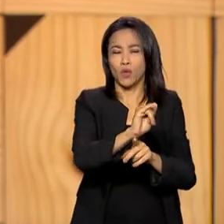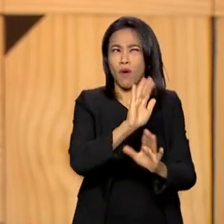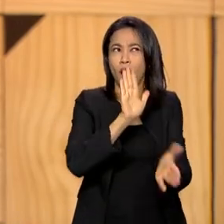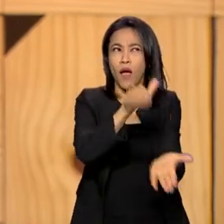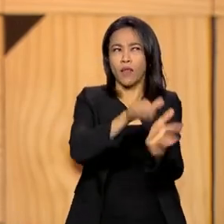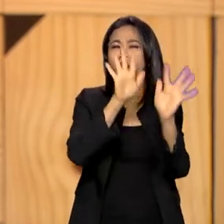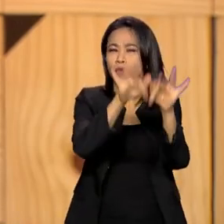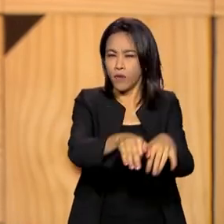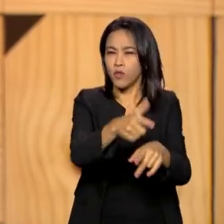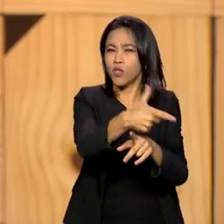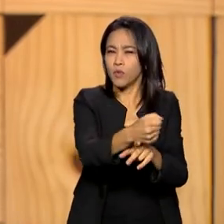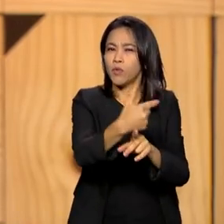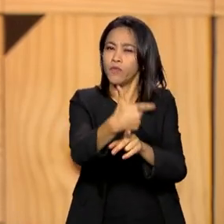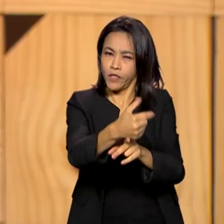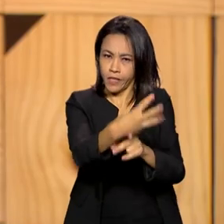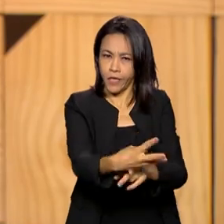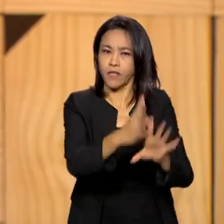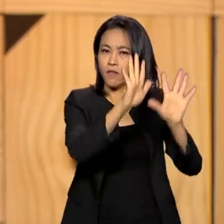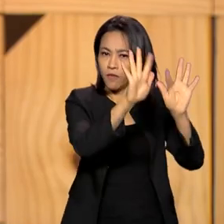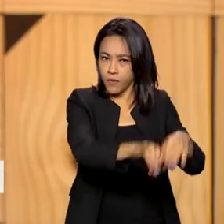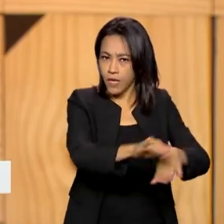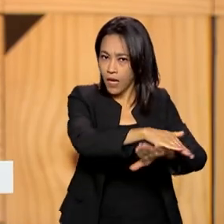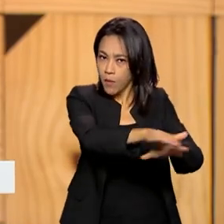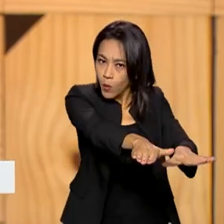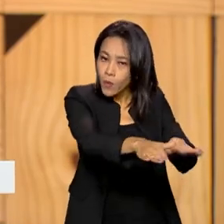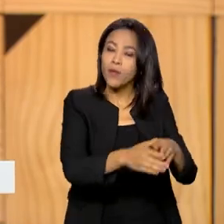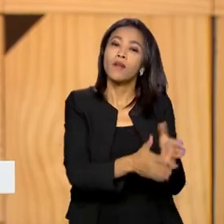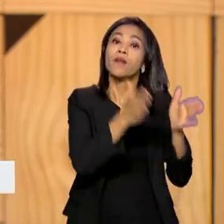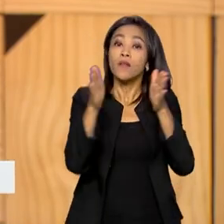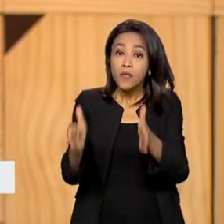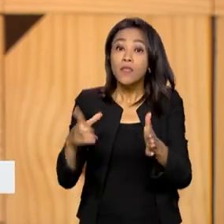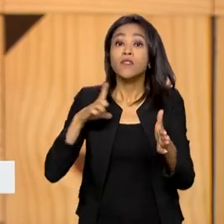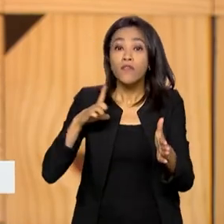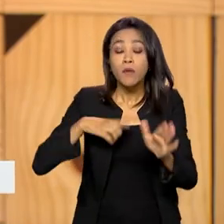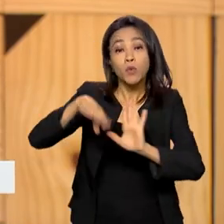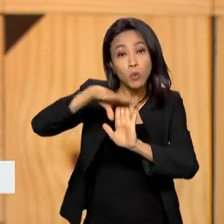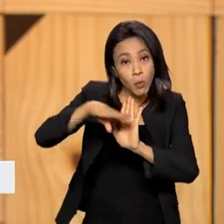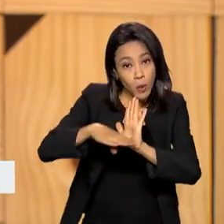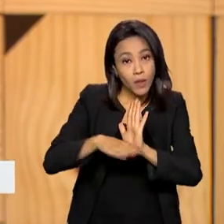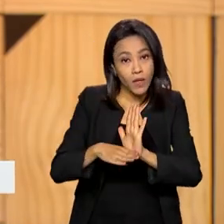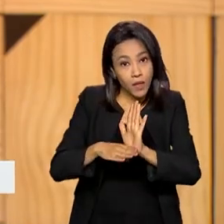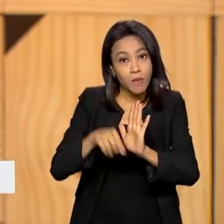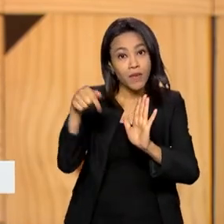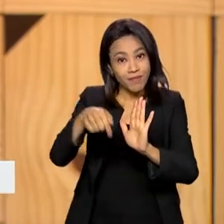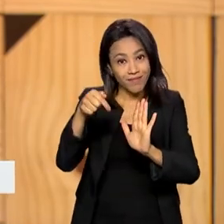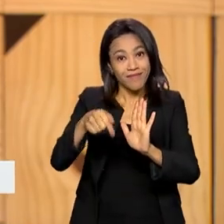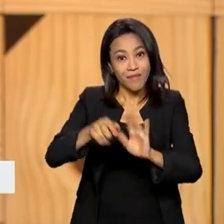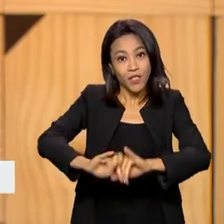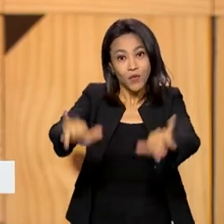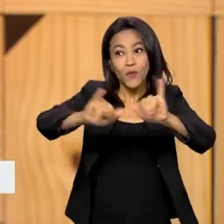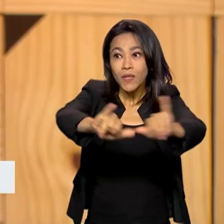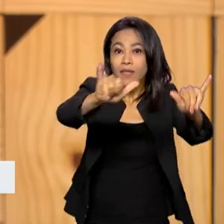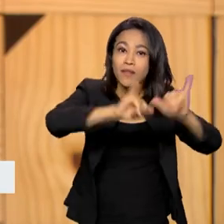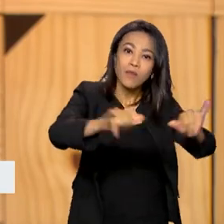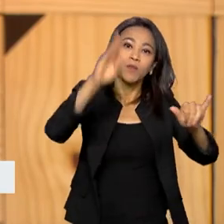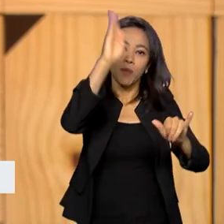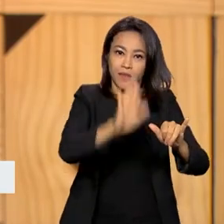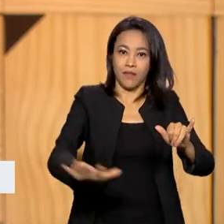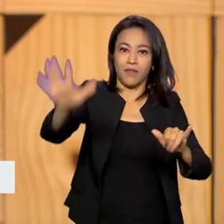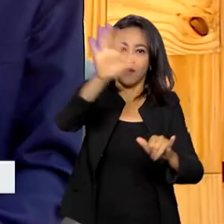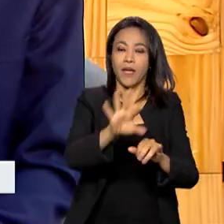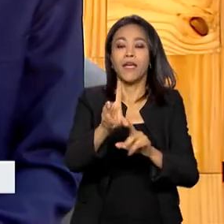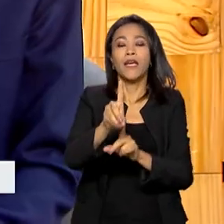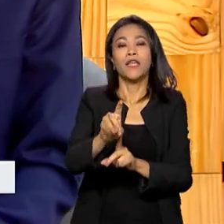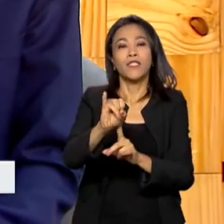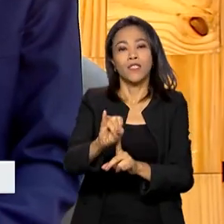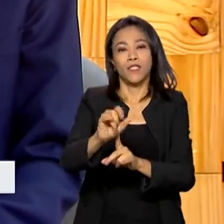2023. E para isso criamos um programa dentro do Ministério de Comunicações chamado Digitaliza Brasil. Nesse programa